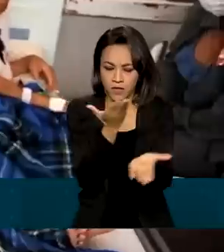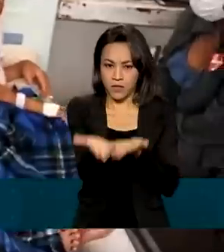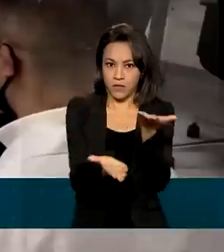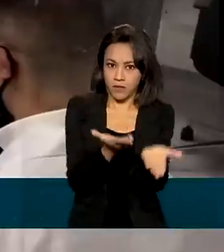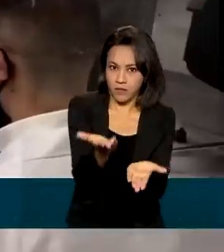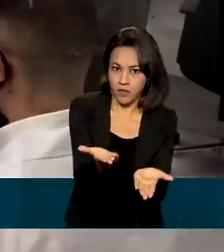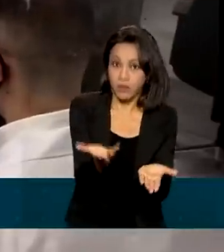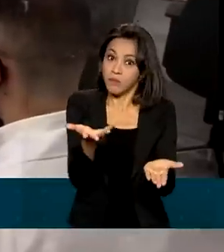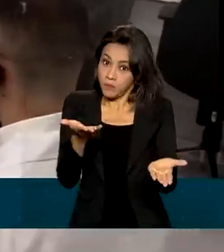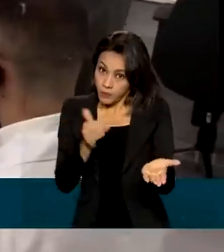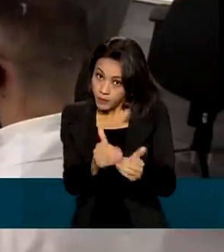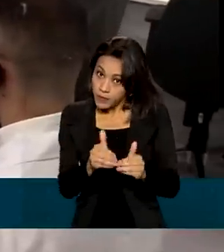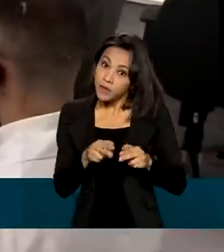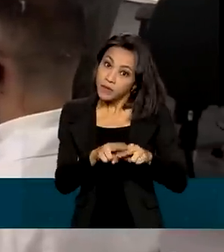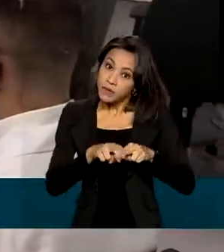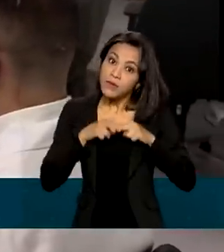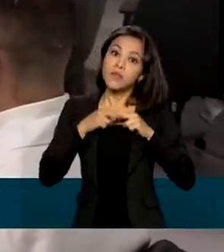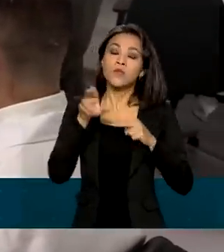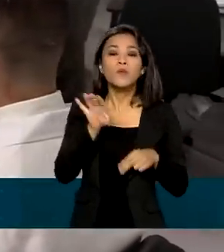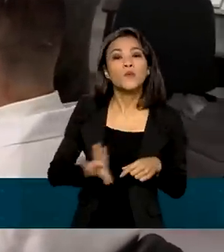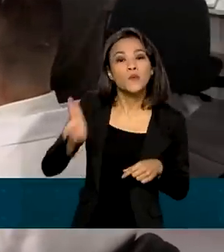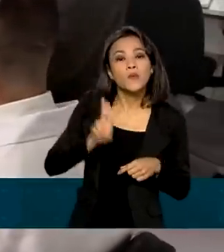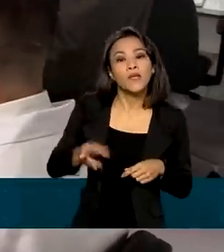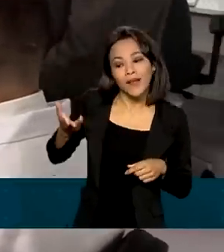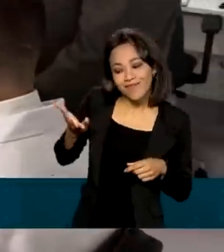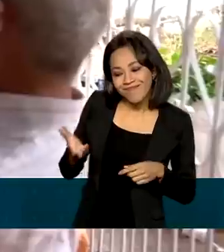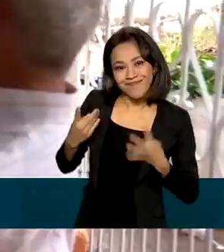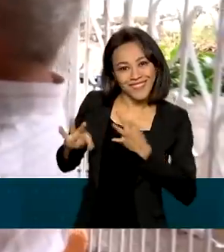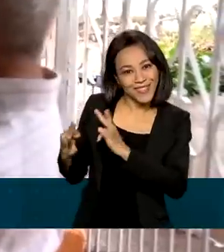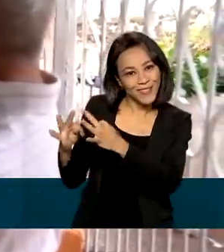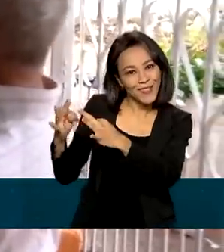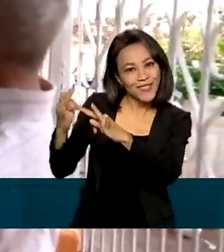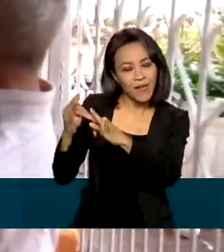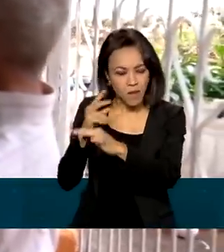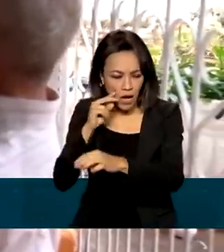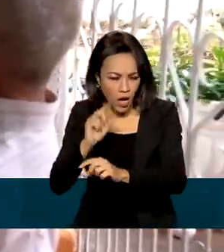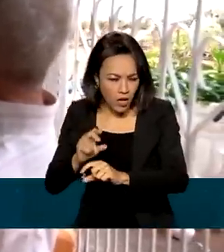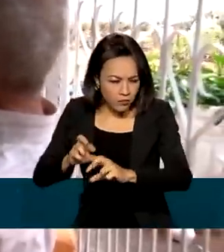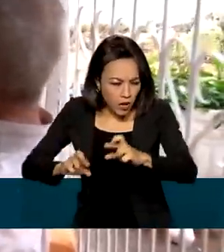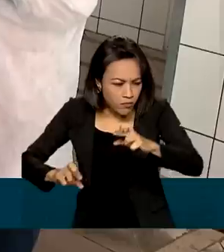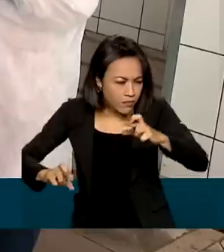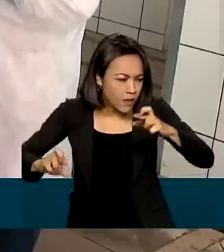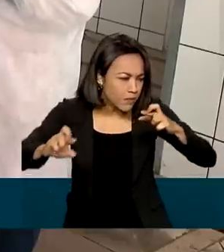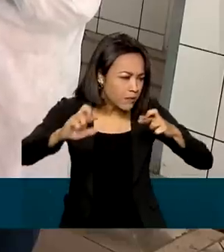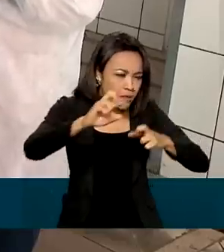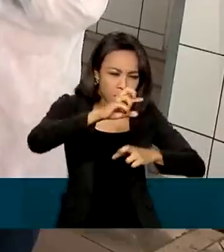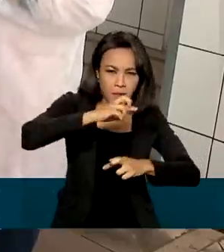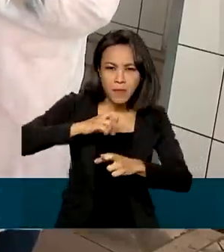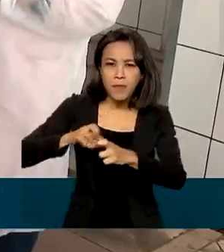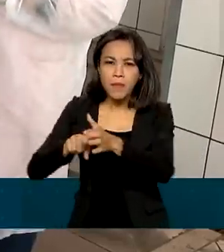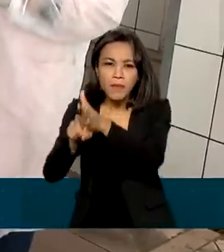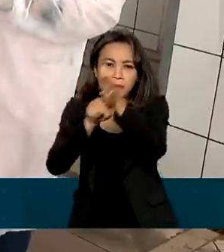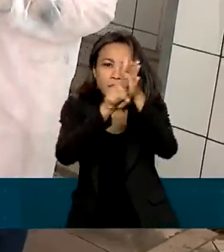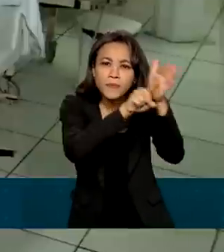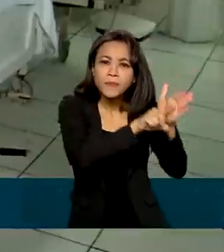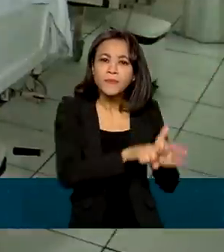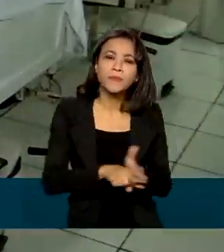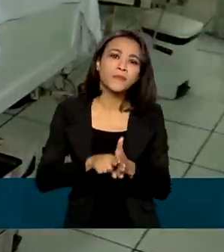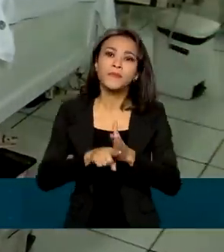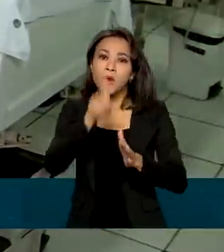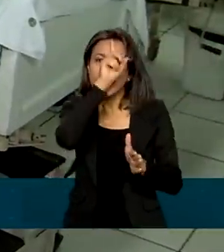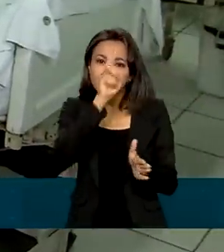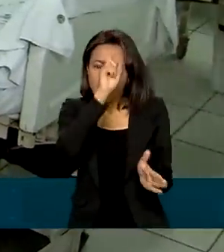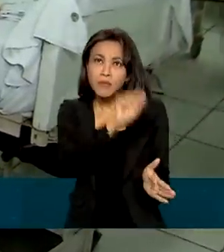Saúde. Daí, a decisão de usar a tecnologia para mapear cada posto e hospital público do país e